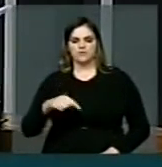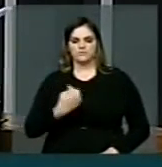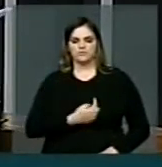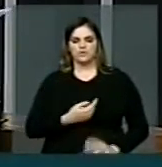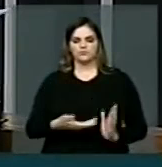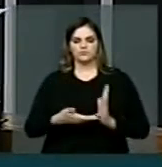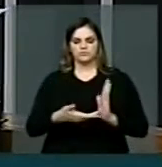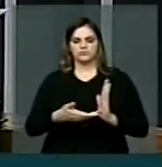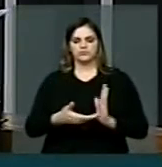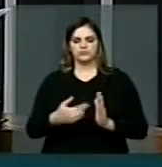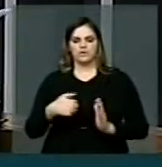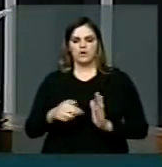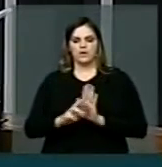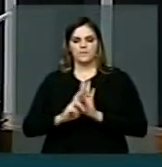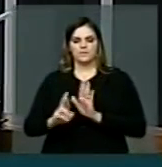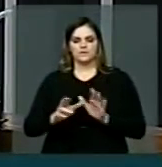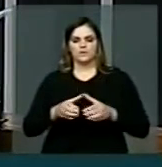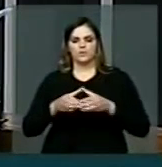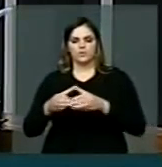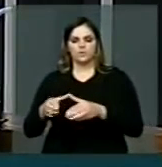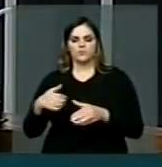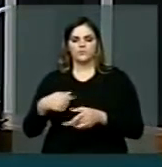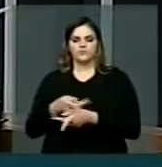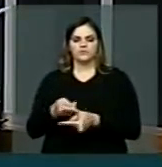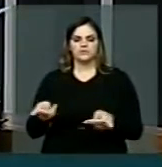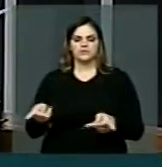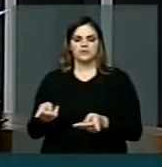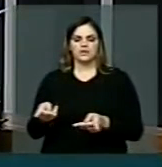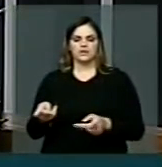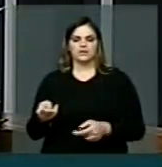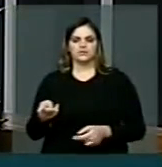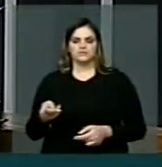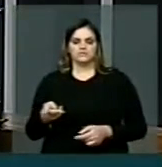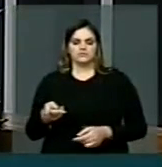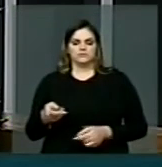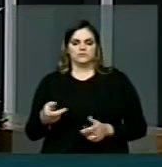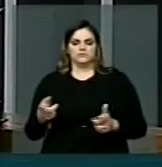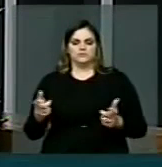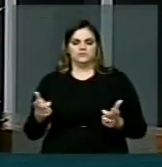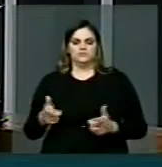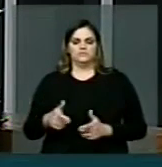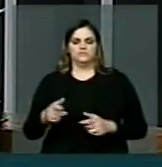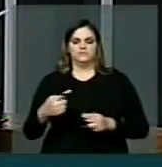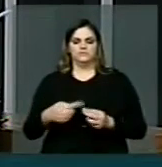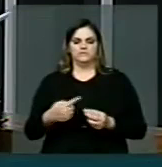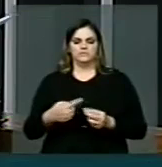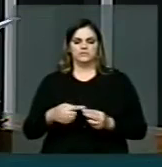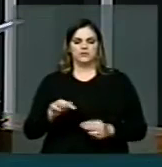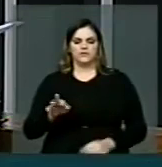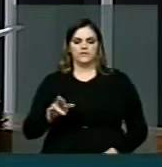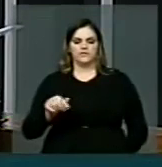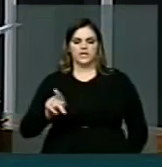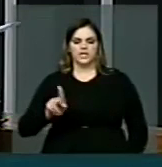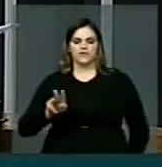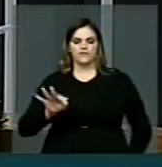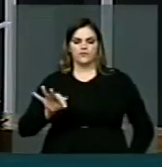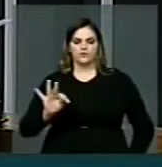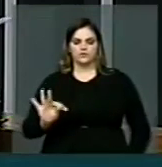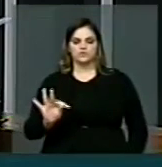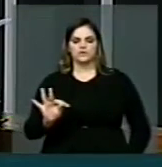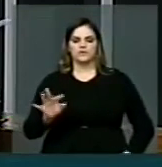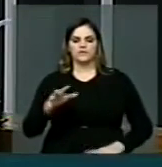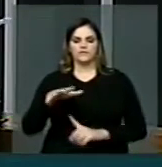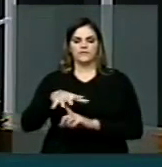Deputados, enfim, estive na cidade de Frankfurt, na